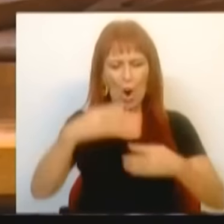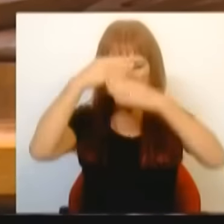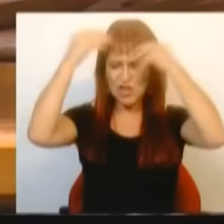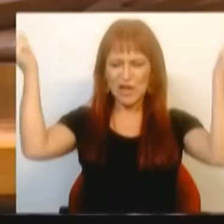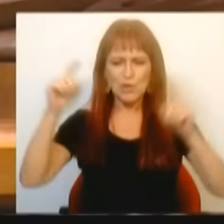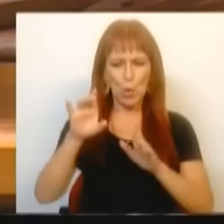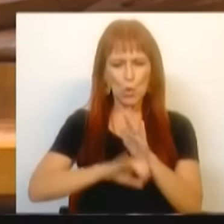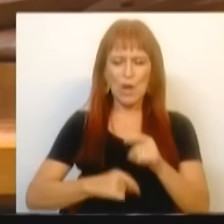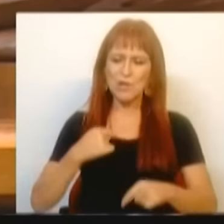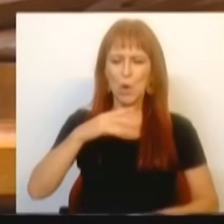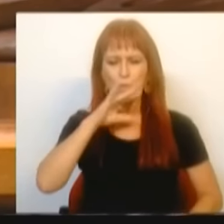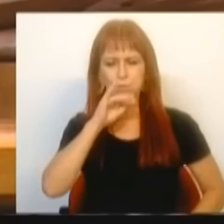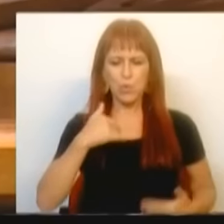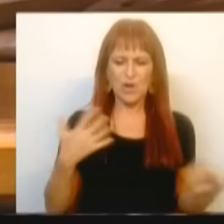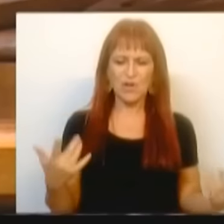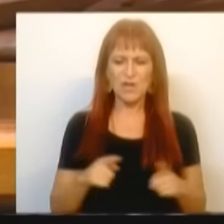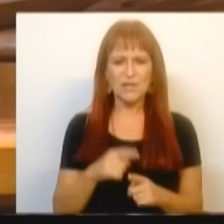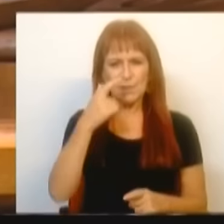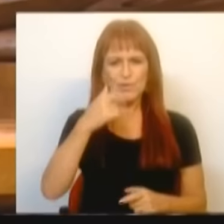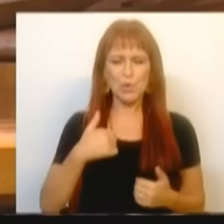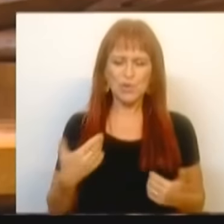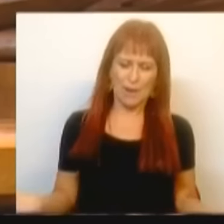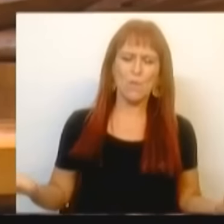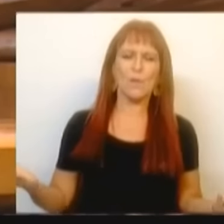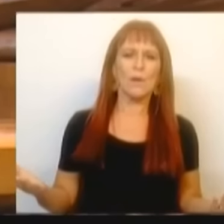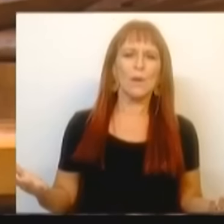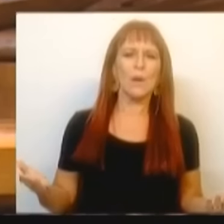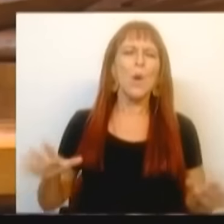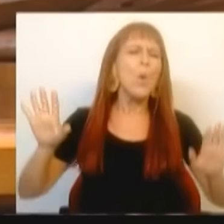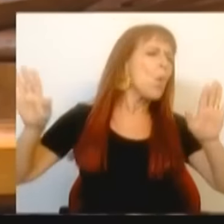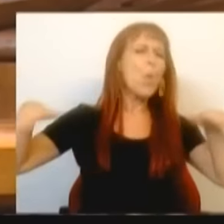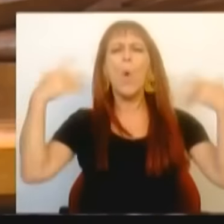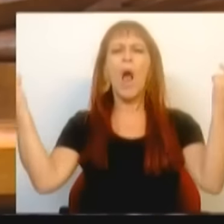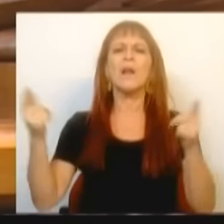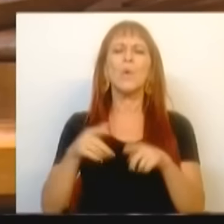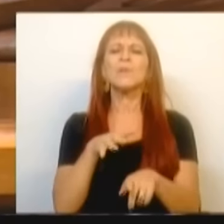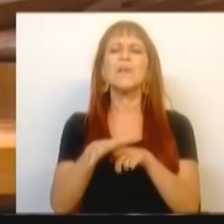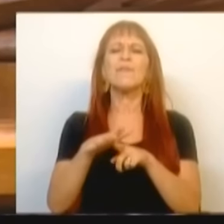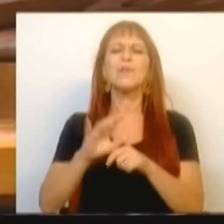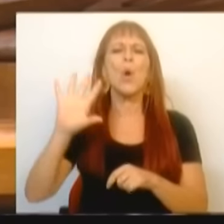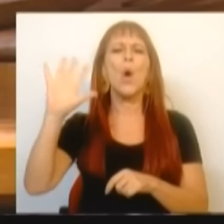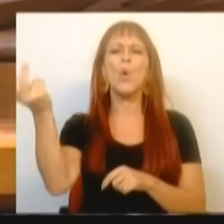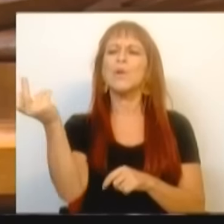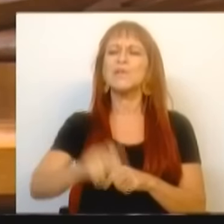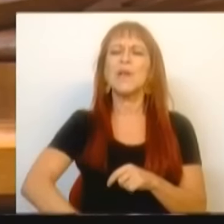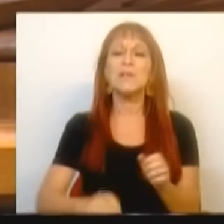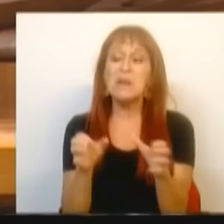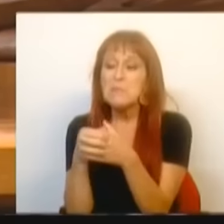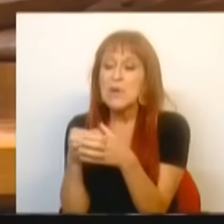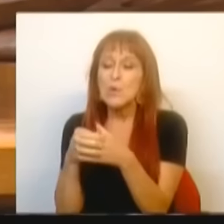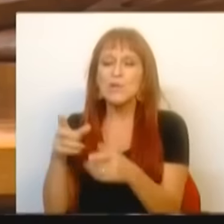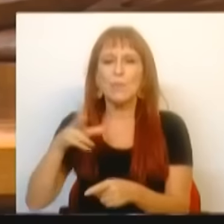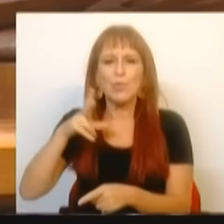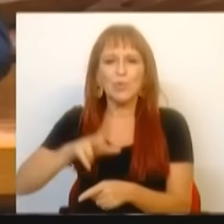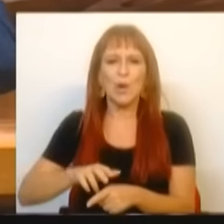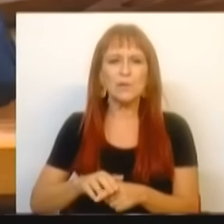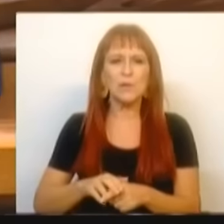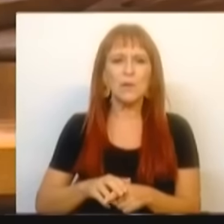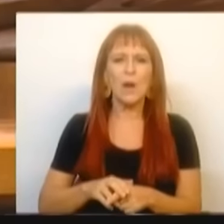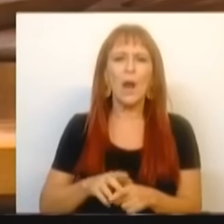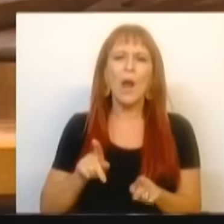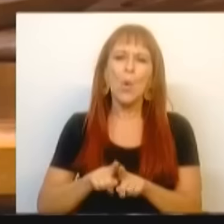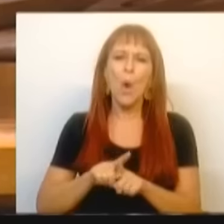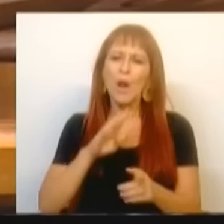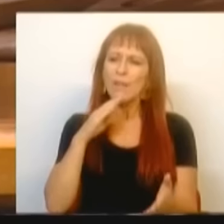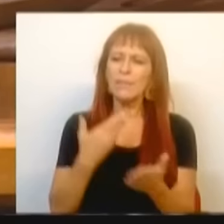condição de polícias e de seres humanos. Qualquer influência ou acontecimento com uma minoria em Portugal passou a dar